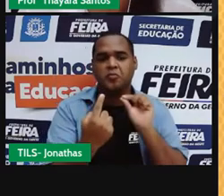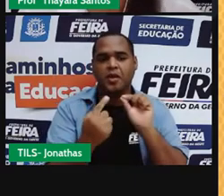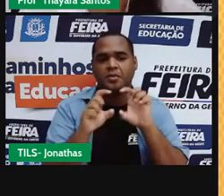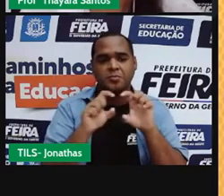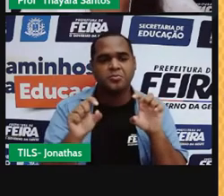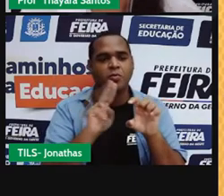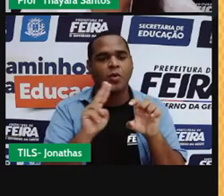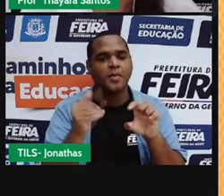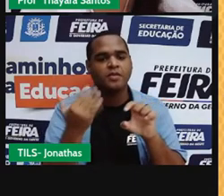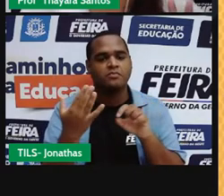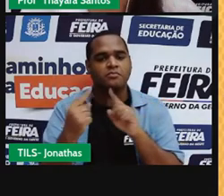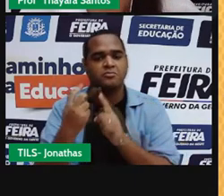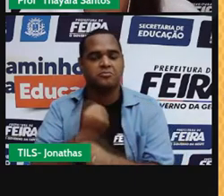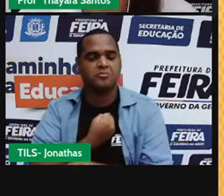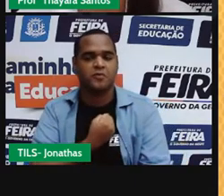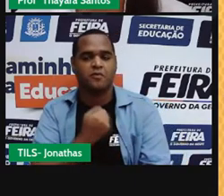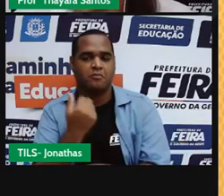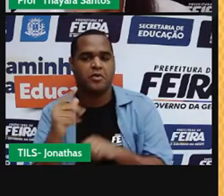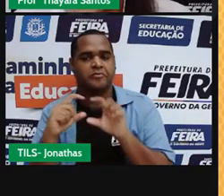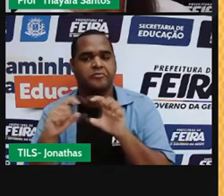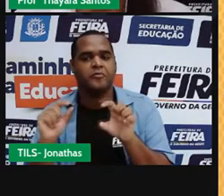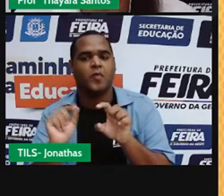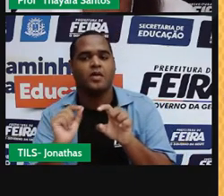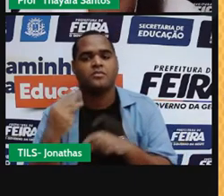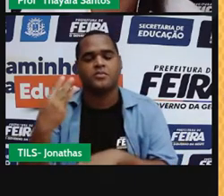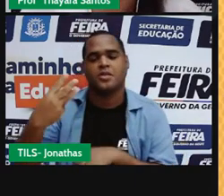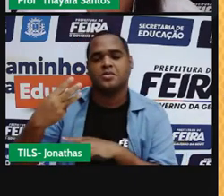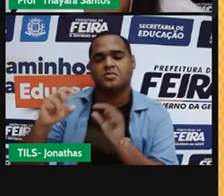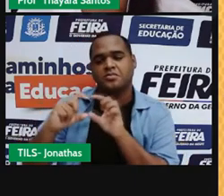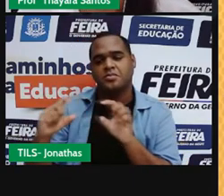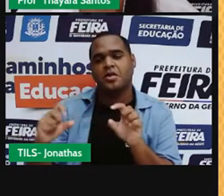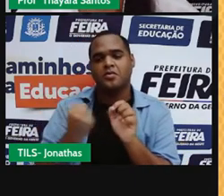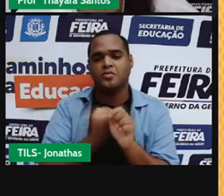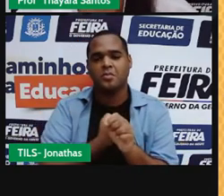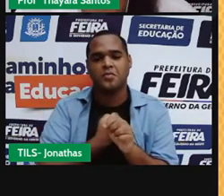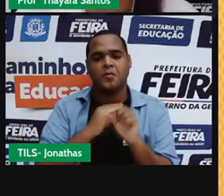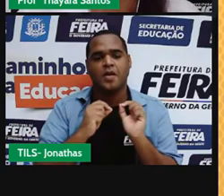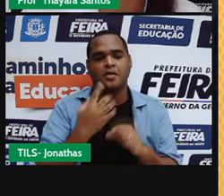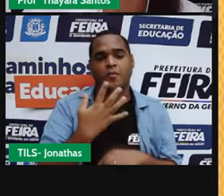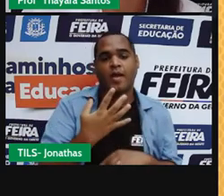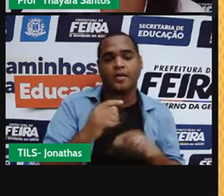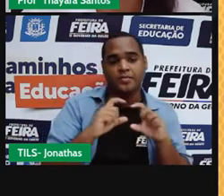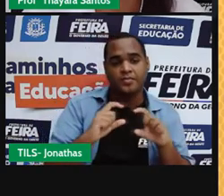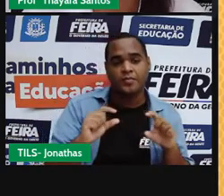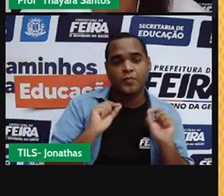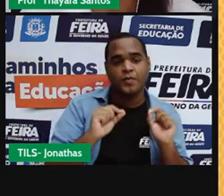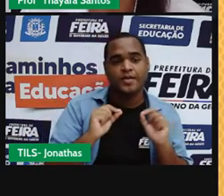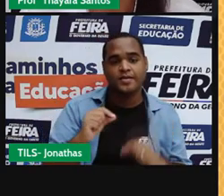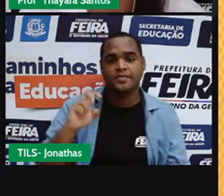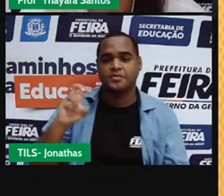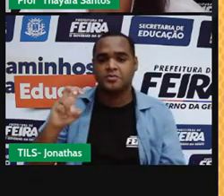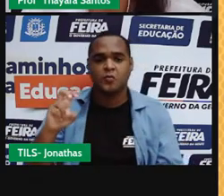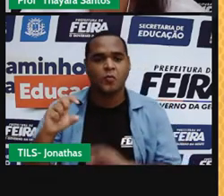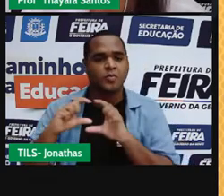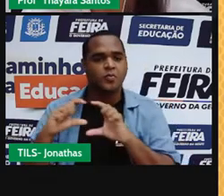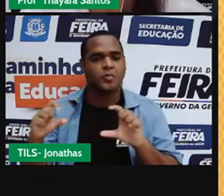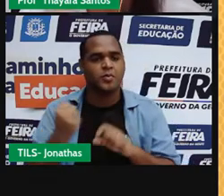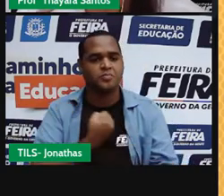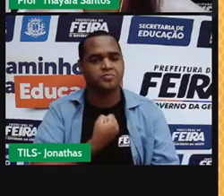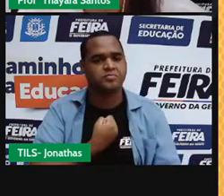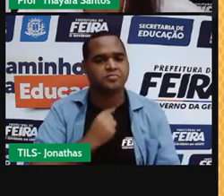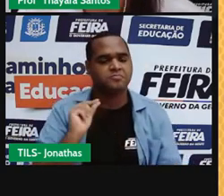gelo. O 2, picolé derretendo, é o que? O 3, a panela fervendo. 4, a naftalina, quando ela vai ali, ó,